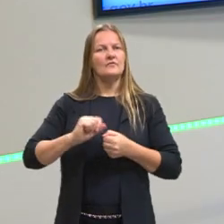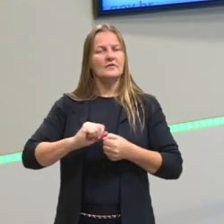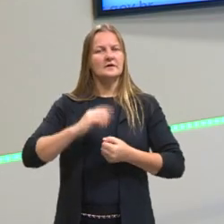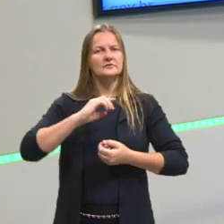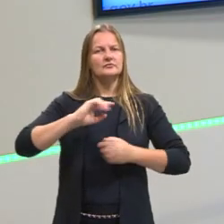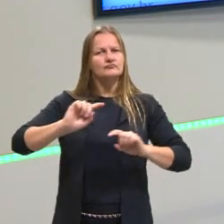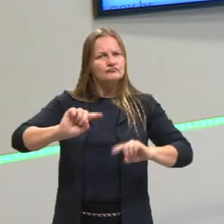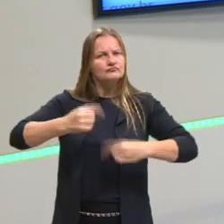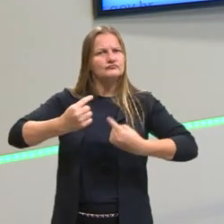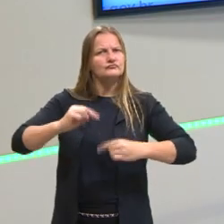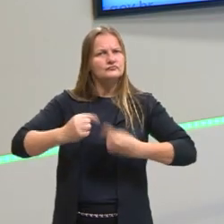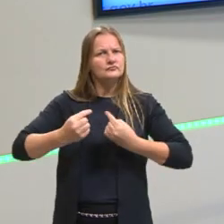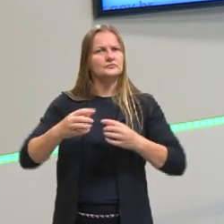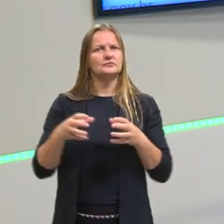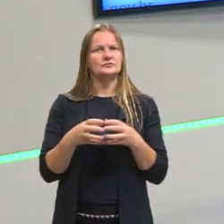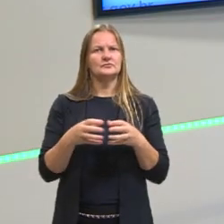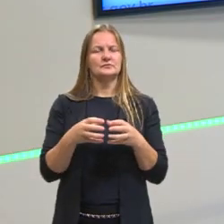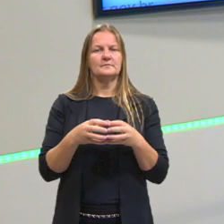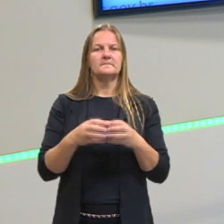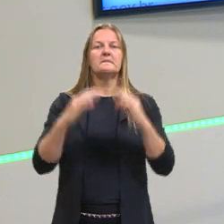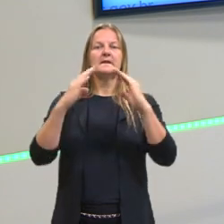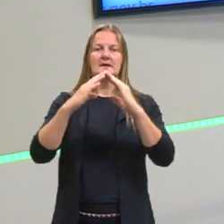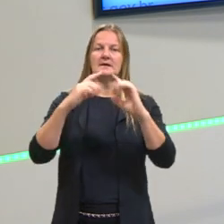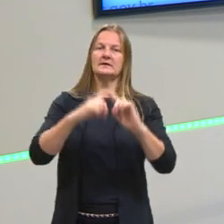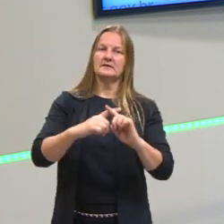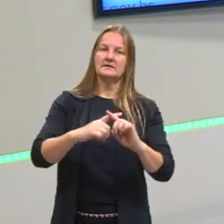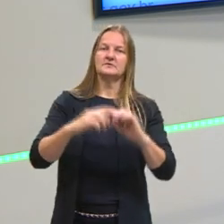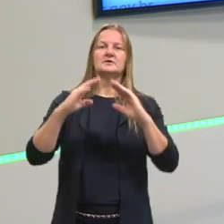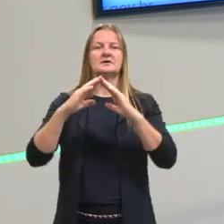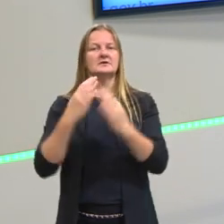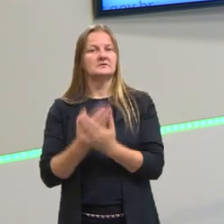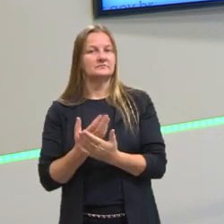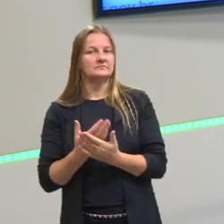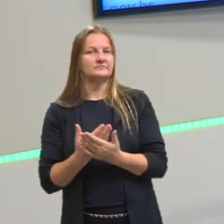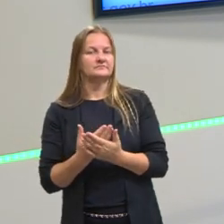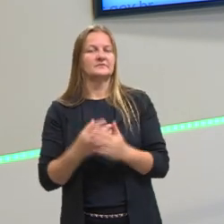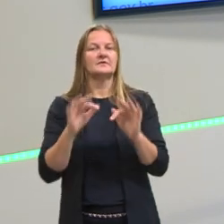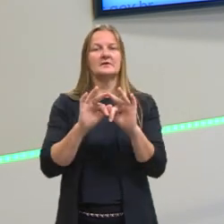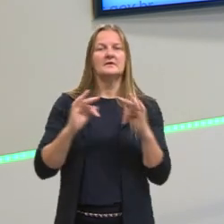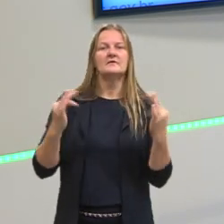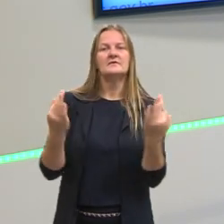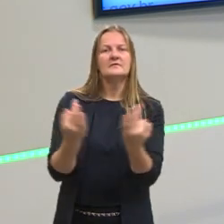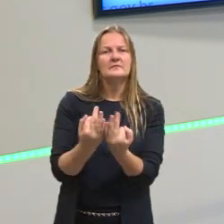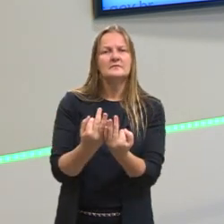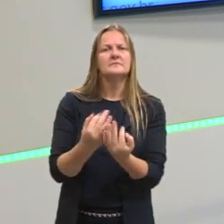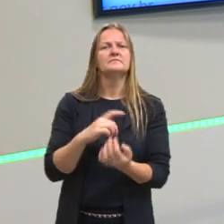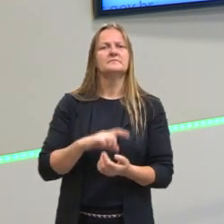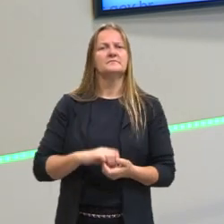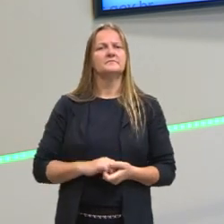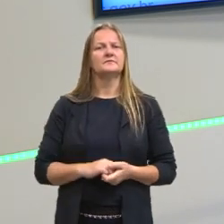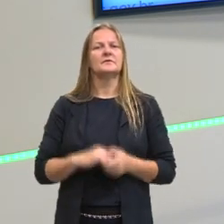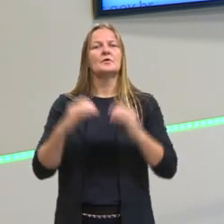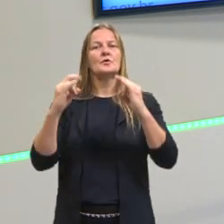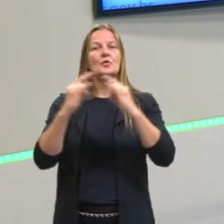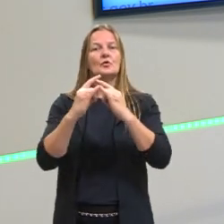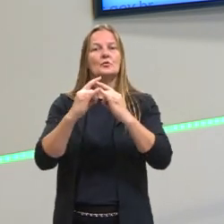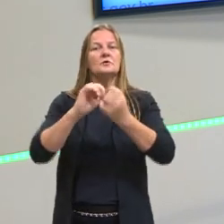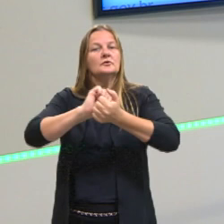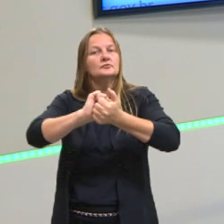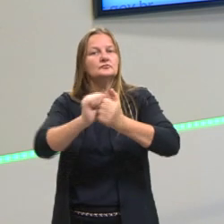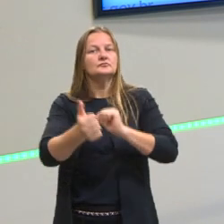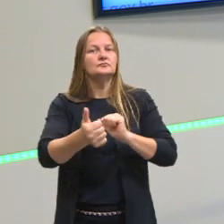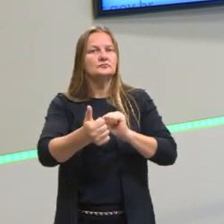socializar. A igreja, a escola, a família, o clube de esporte,